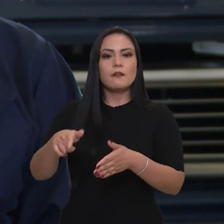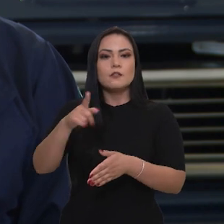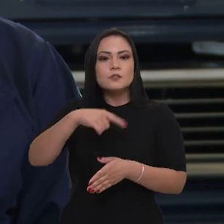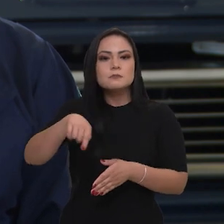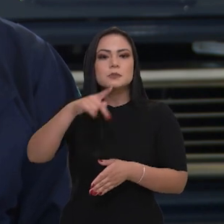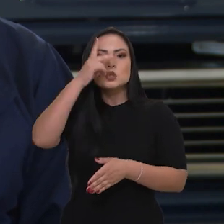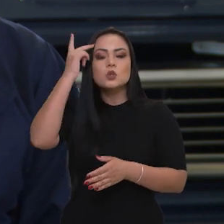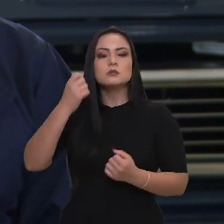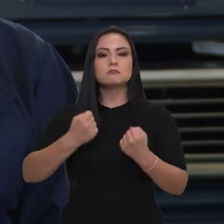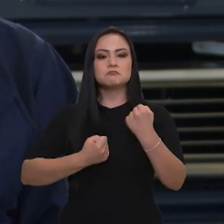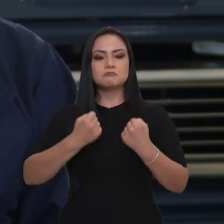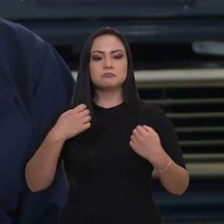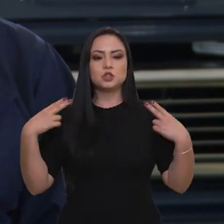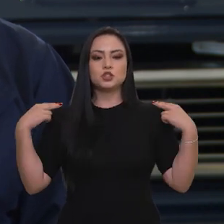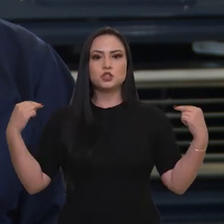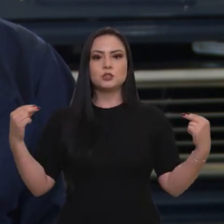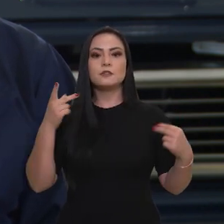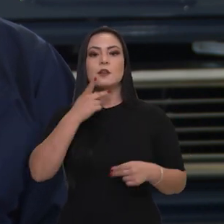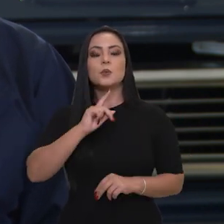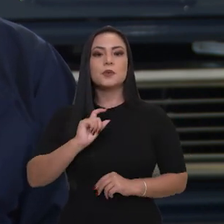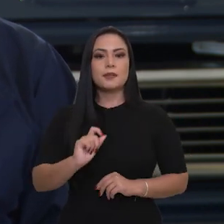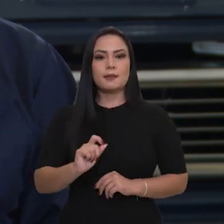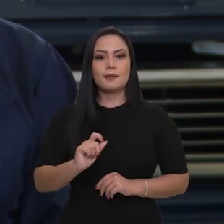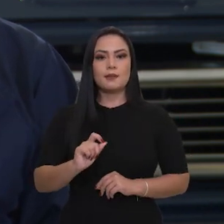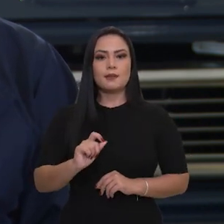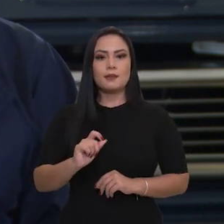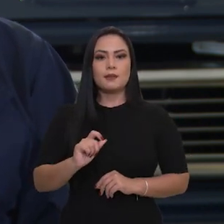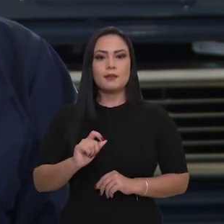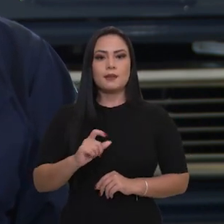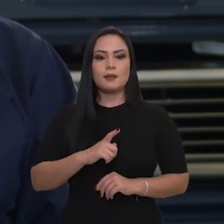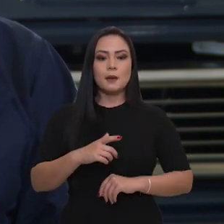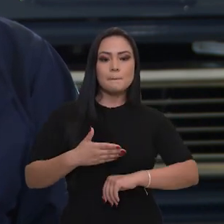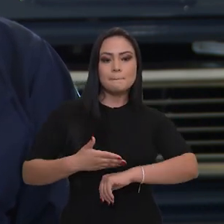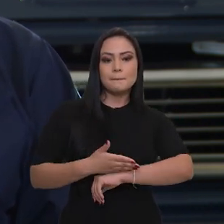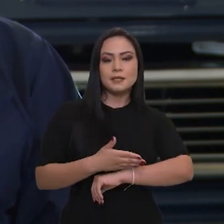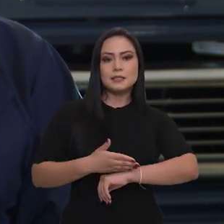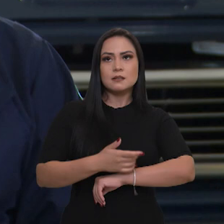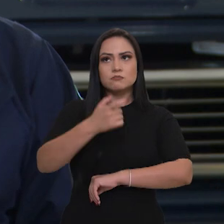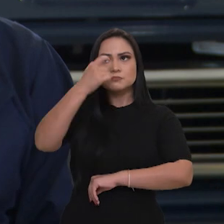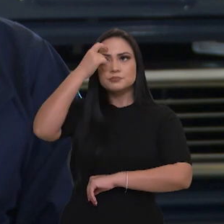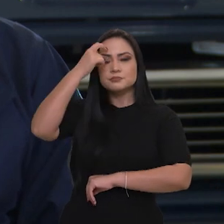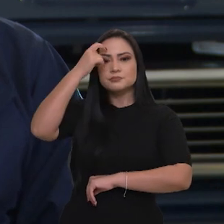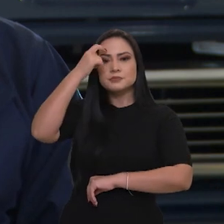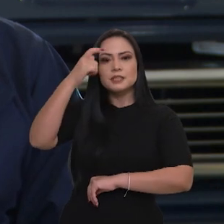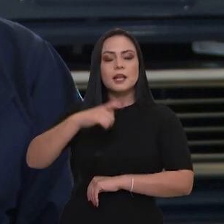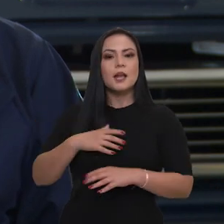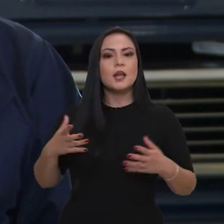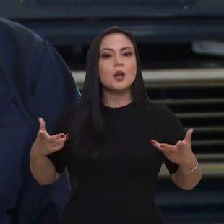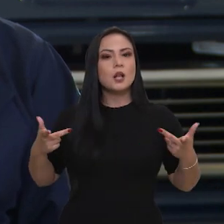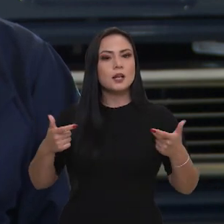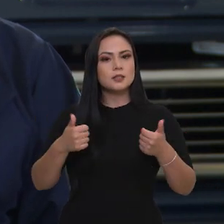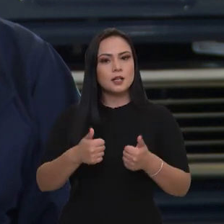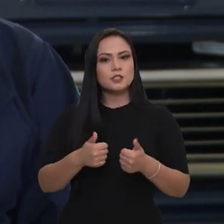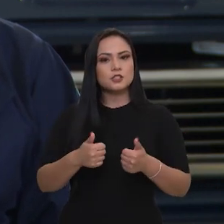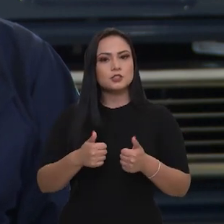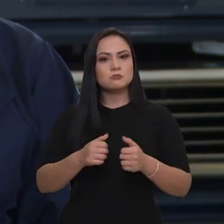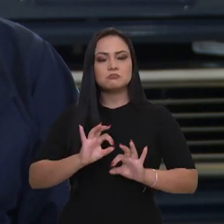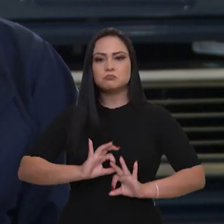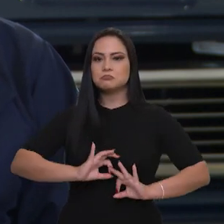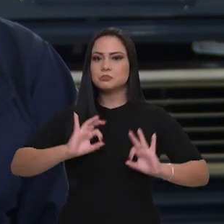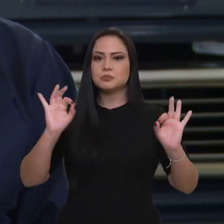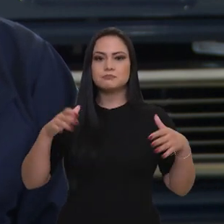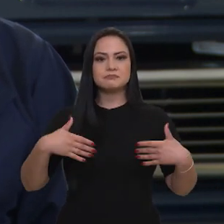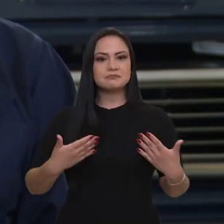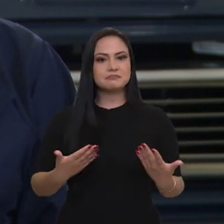dizer que a onipresença e a onisciência são qualidades divinas. Portanto, nós humanos,